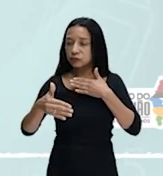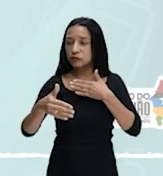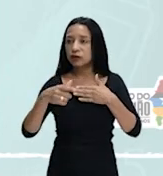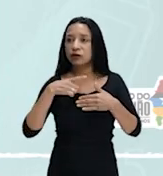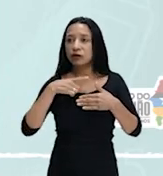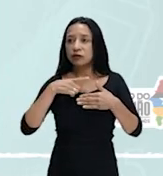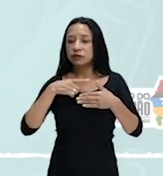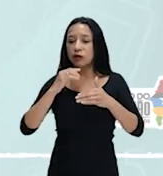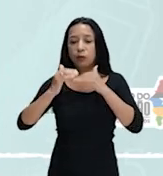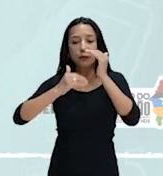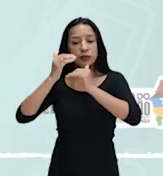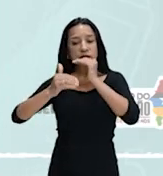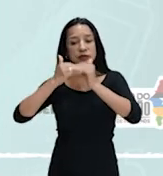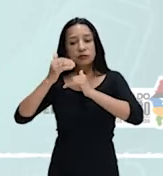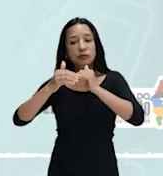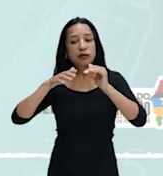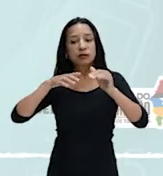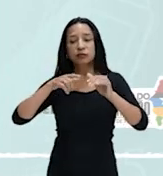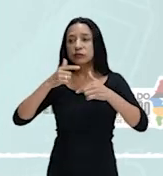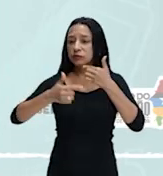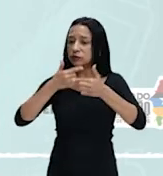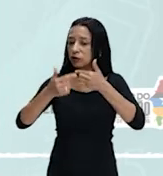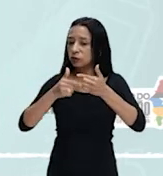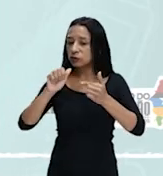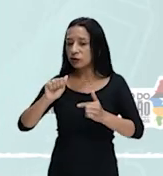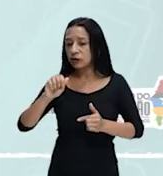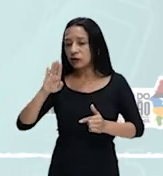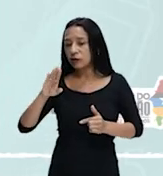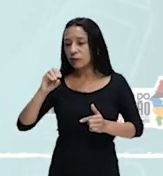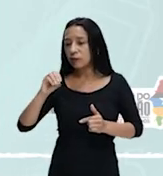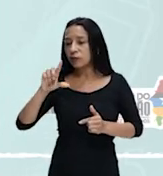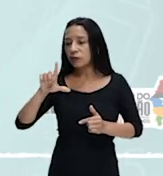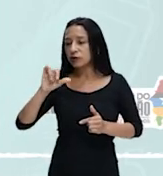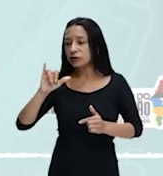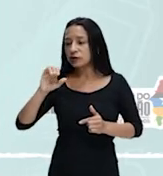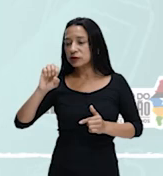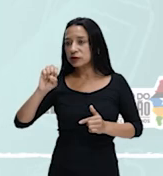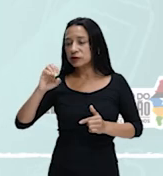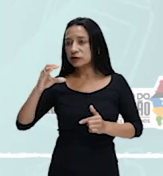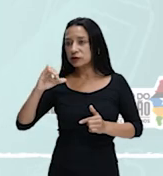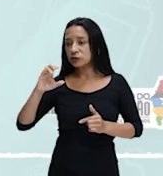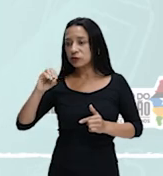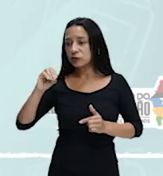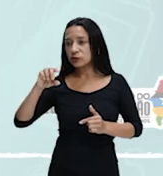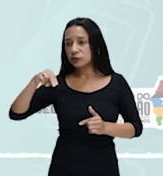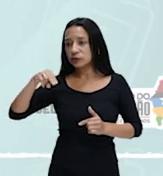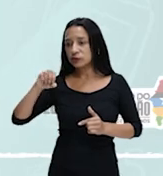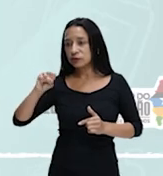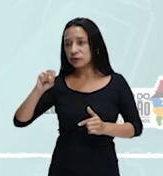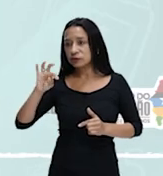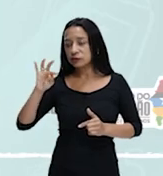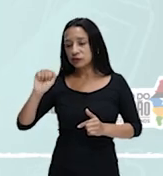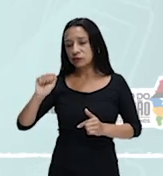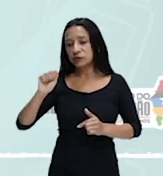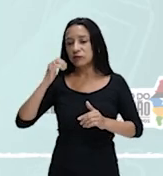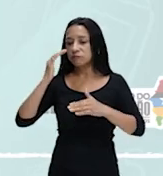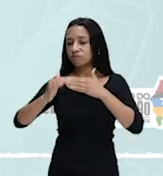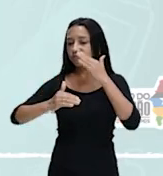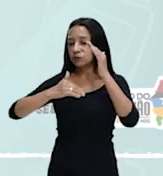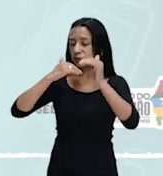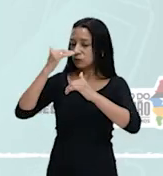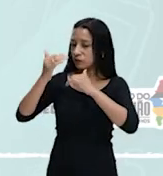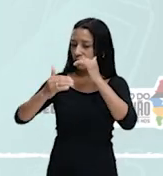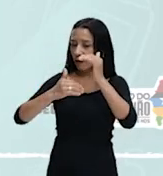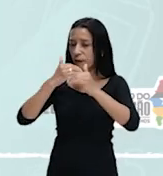movimento abolicionista durante o período imperial. O crescimento abolicionista vai crescer. Principalmente ali no